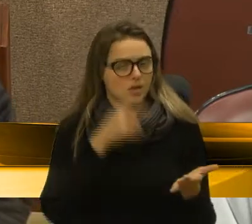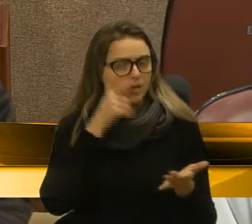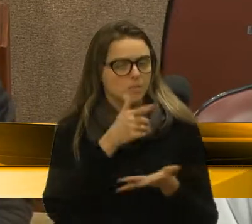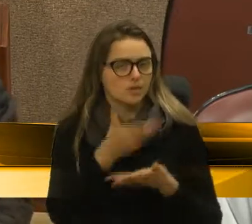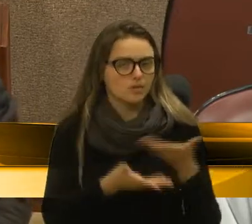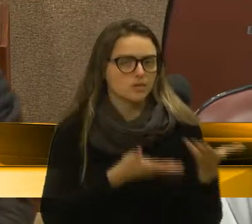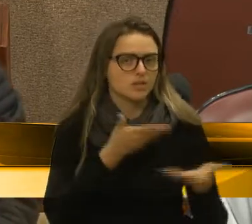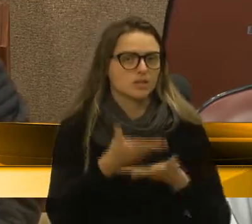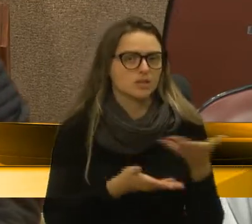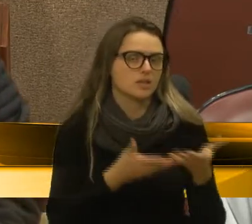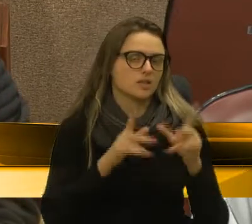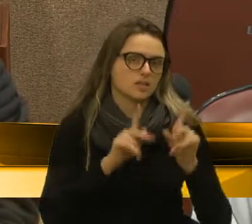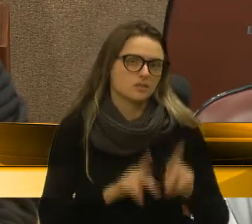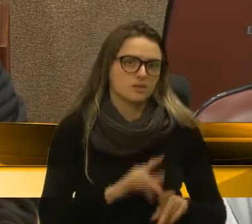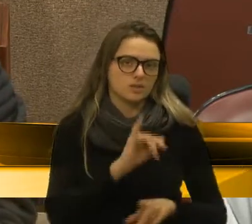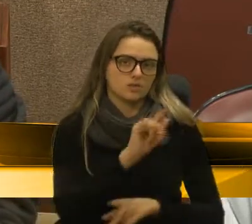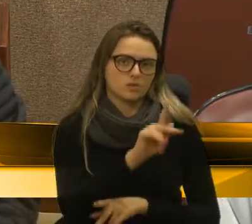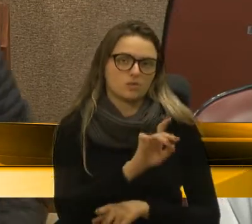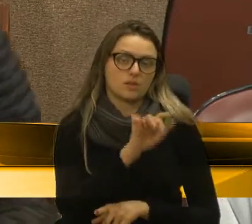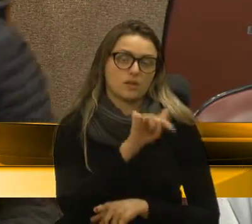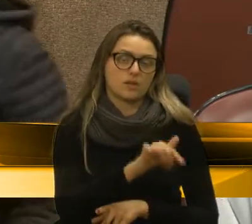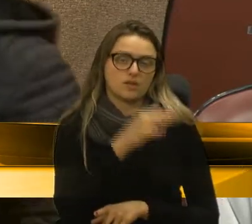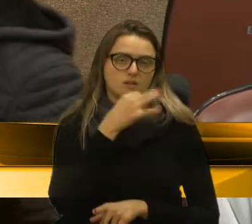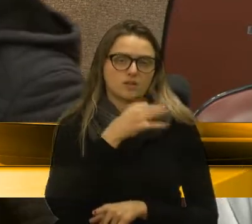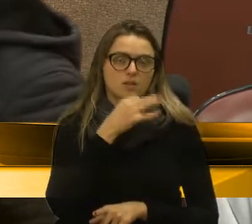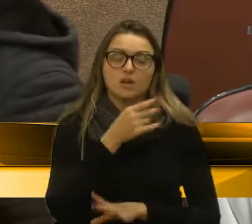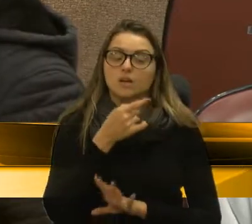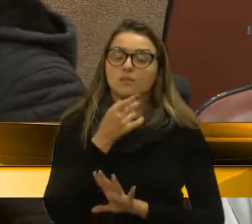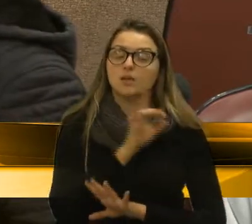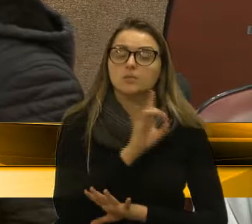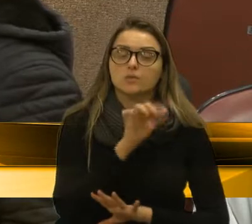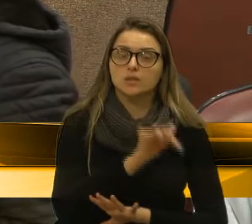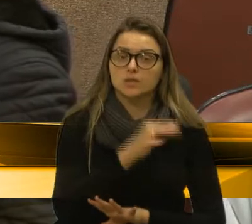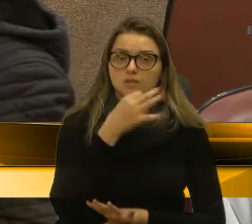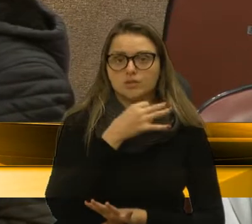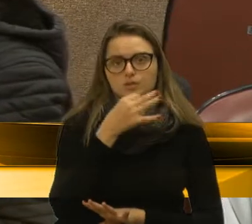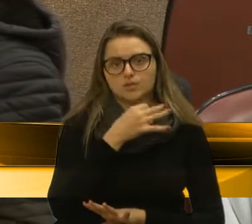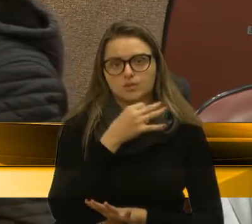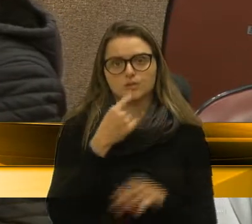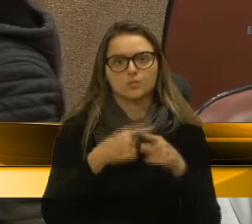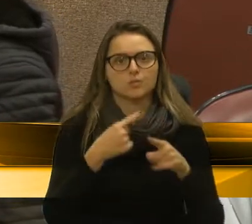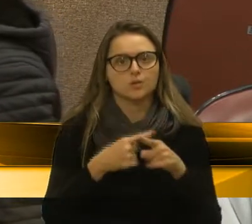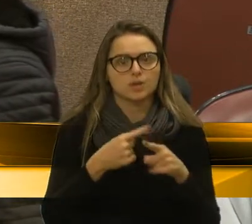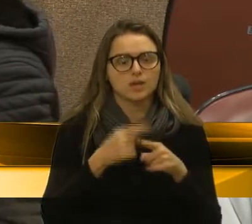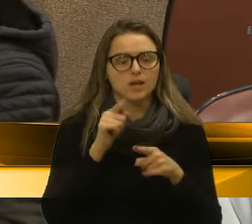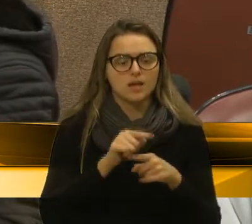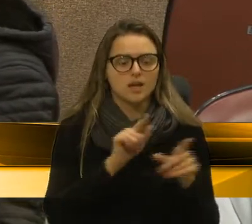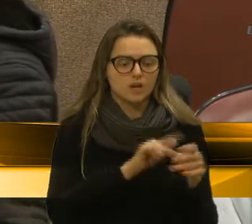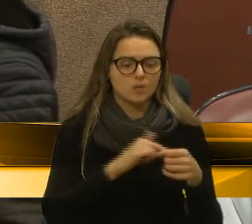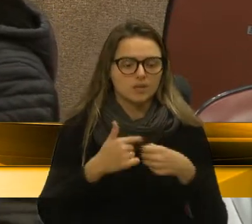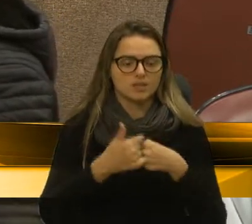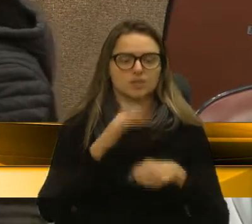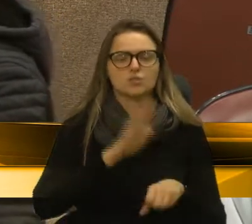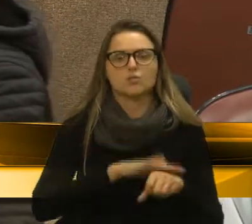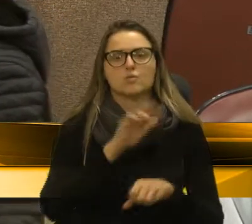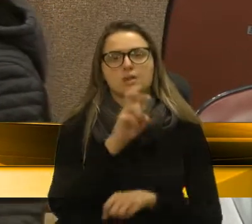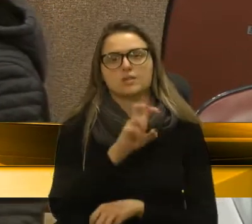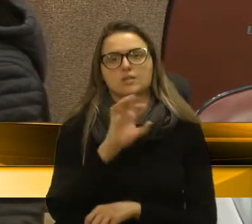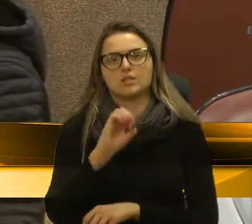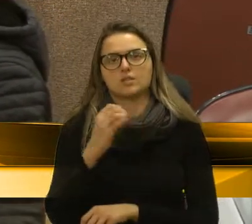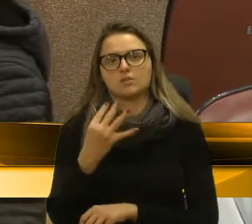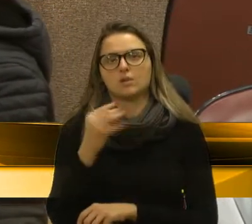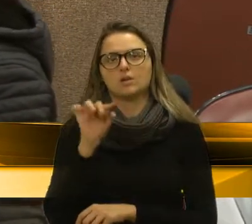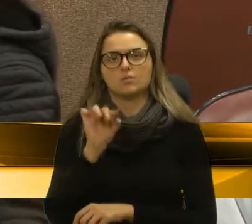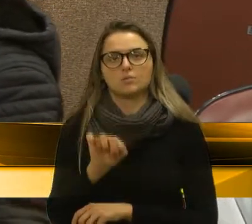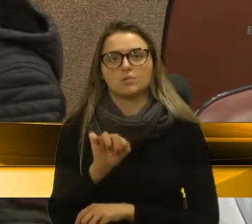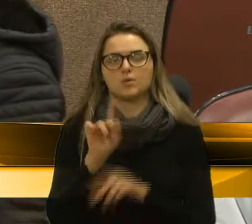a essa população de Caxias do Sul. Falamos de Caxias do Sul porque falamos de uma metrópole de mais de 504 mil habitantes.